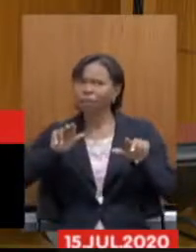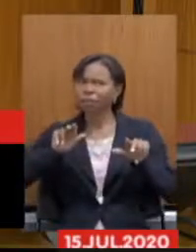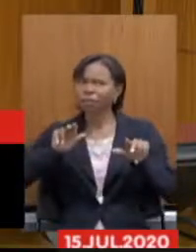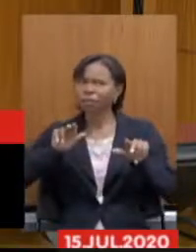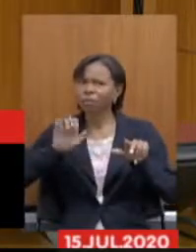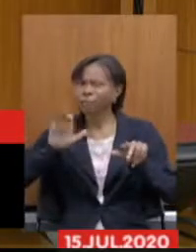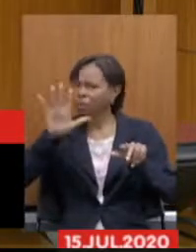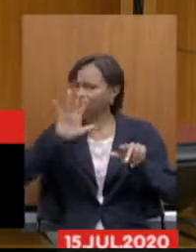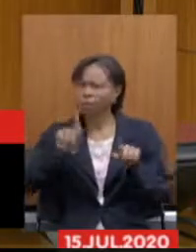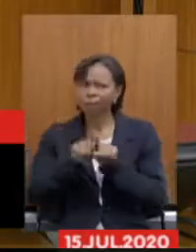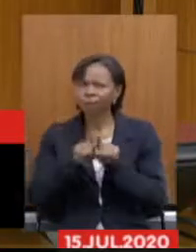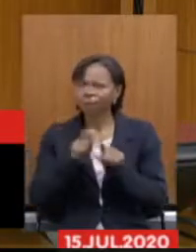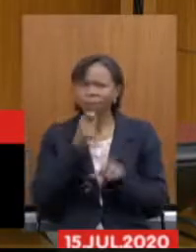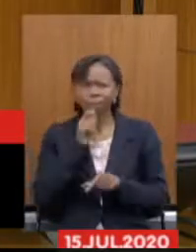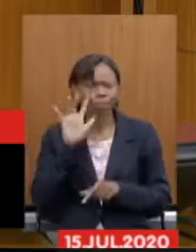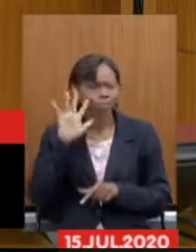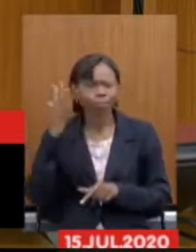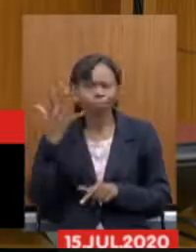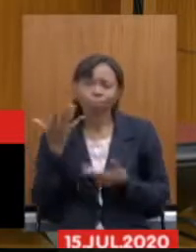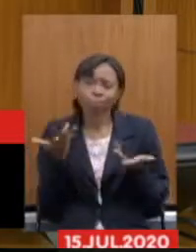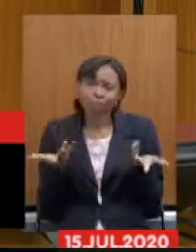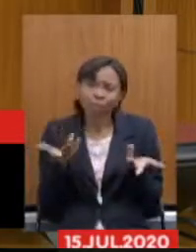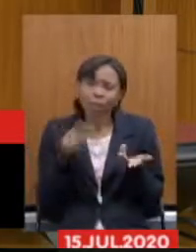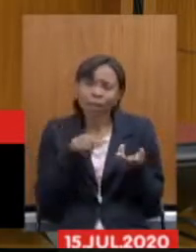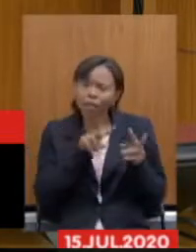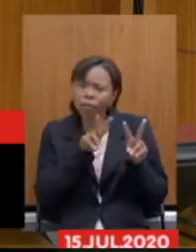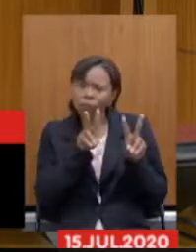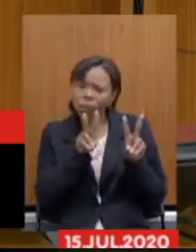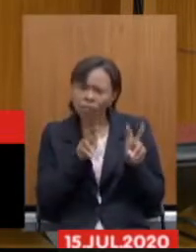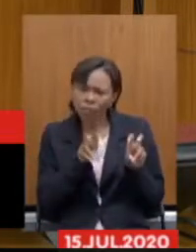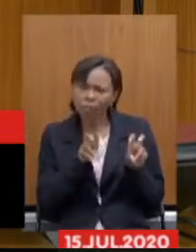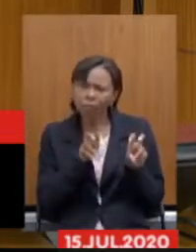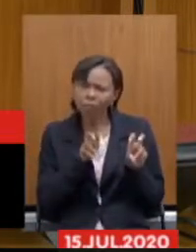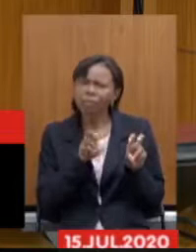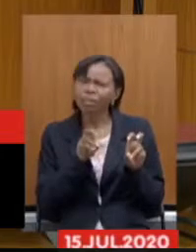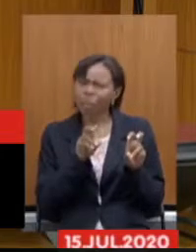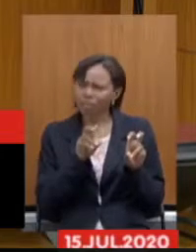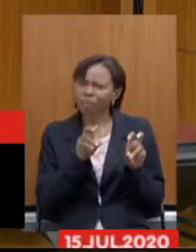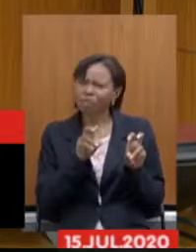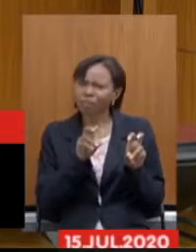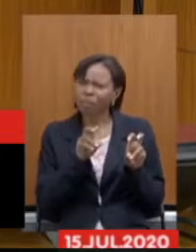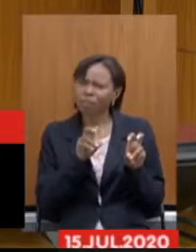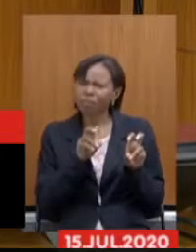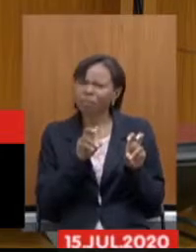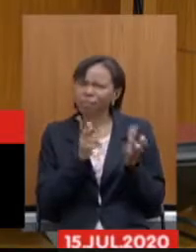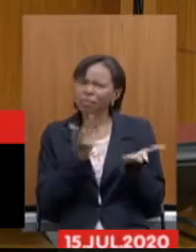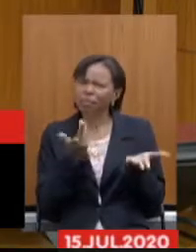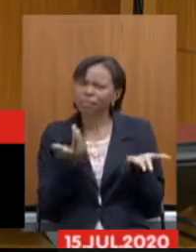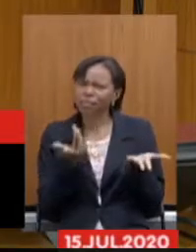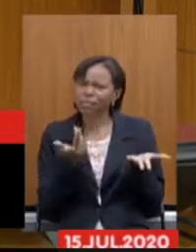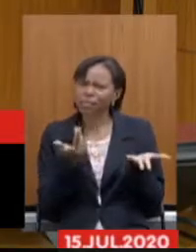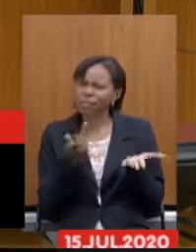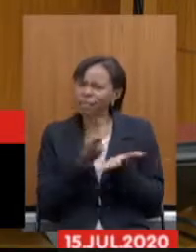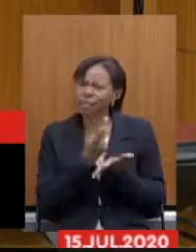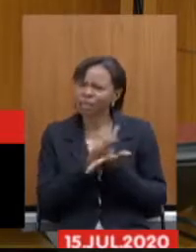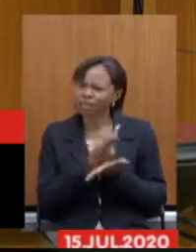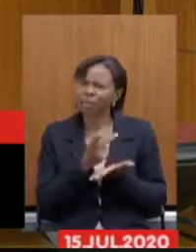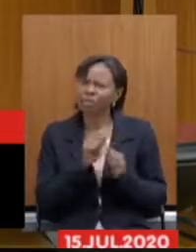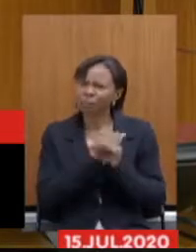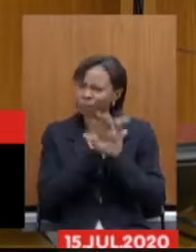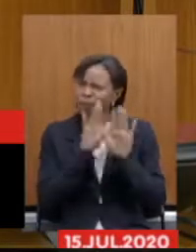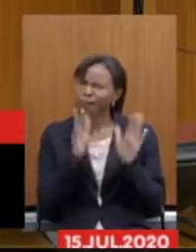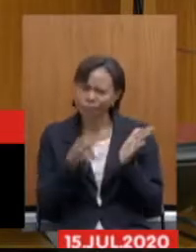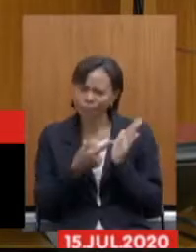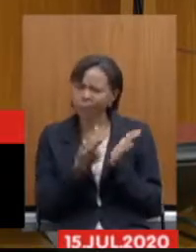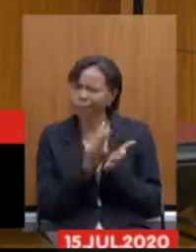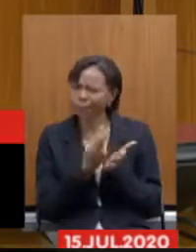Porque esse é um tema que todos olham uma injustiça claramente. Mas, por outro lado, foi algo que passou